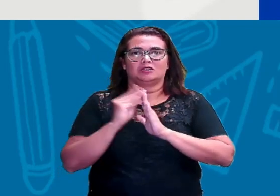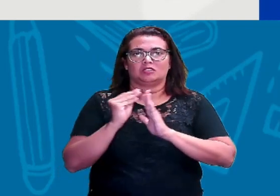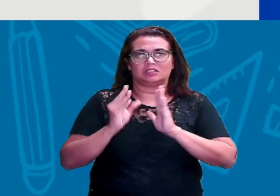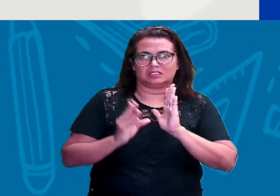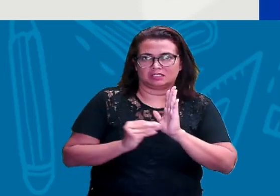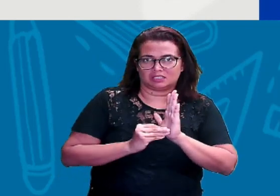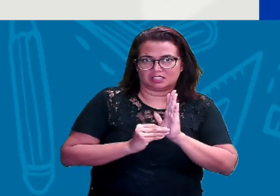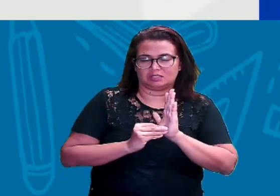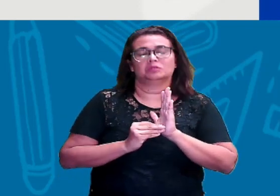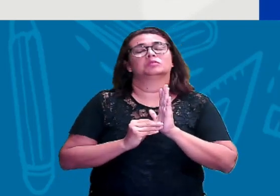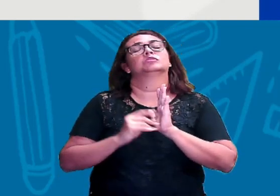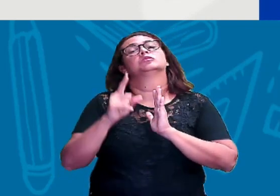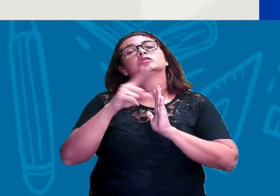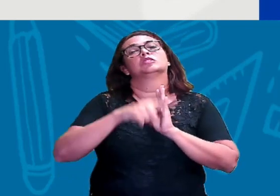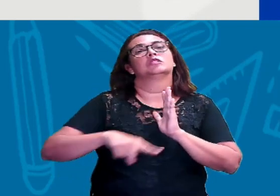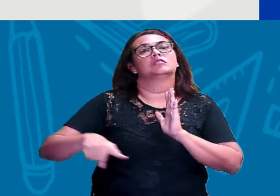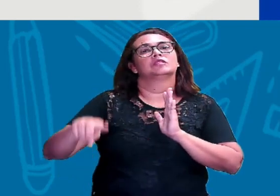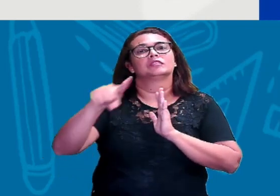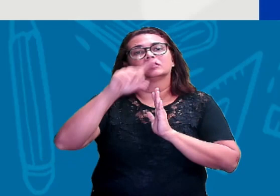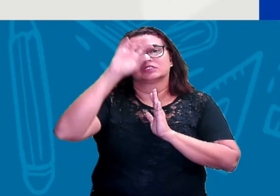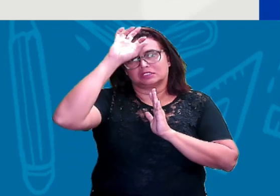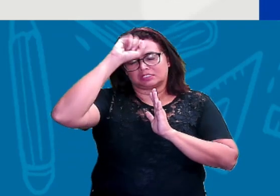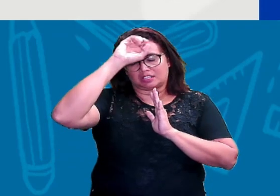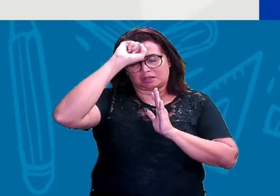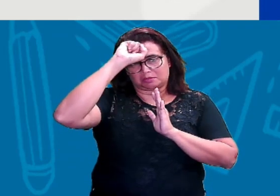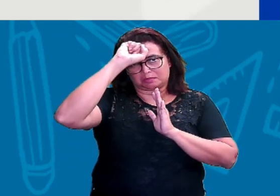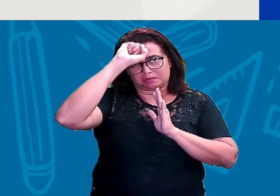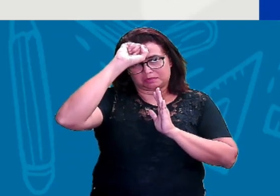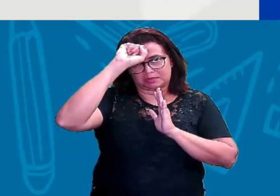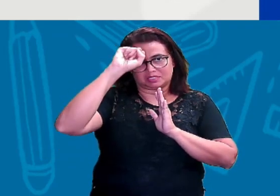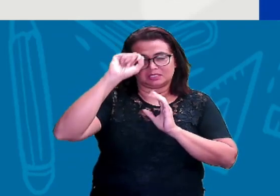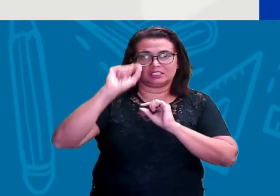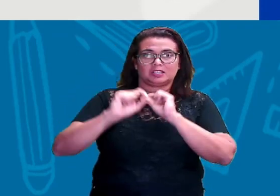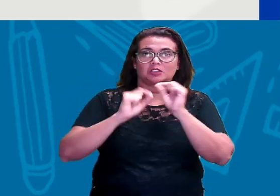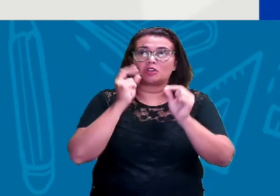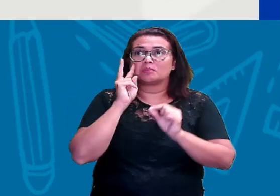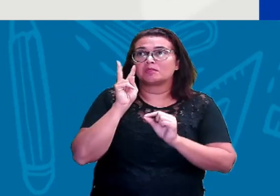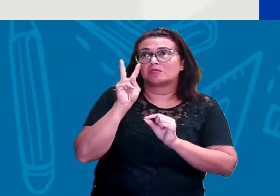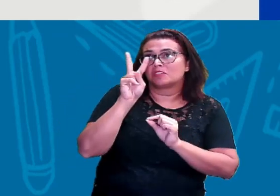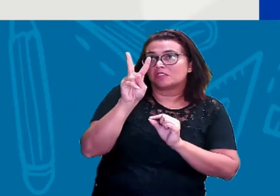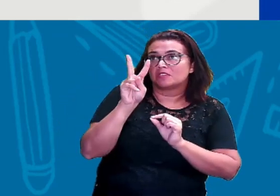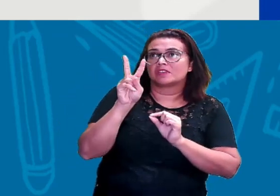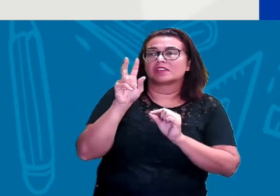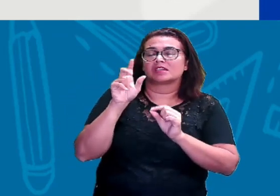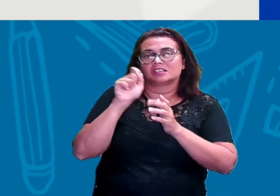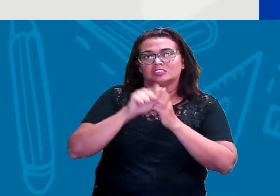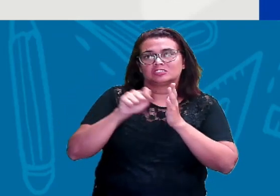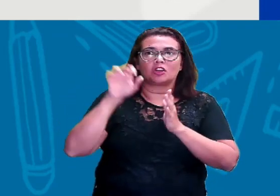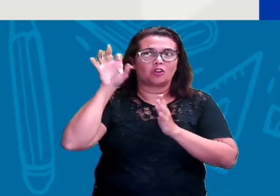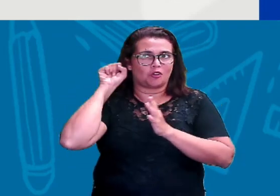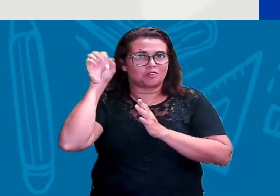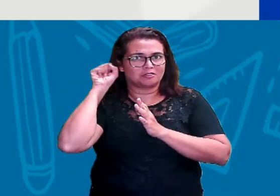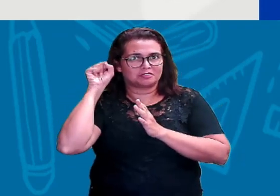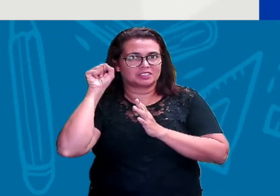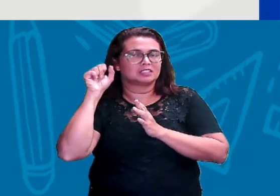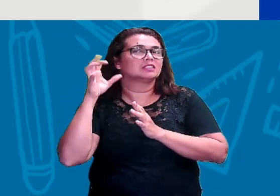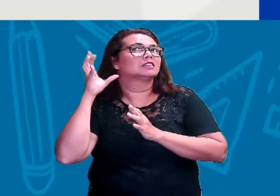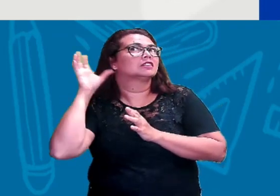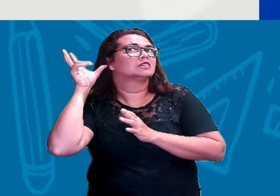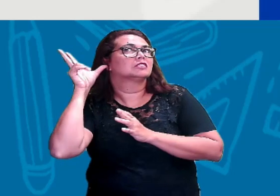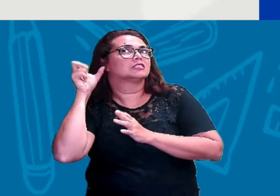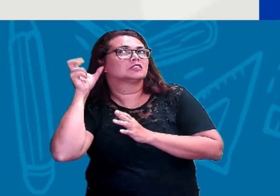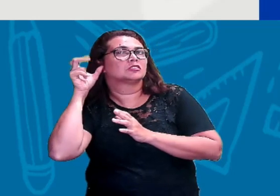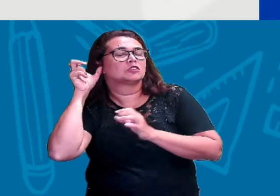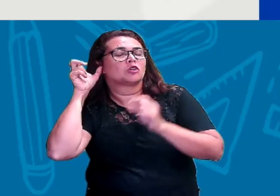som das letras do alfabeto em inglês, a gente tem também história, de onde veio, como foi a formação. Então, vamos